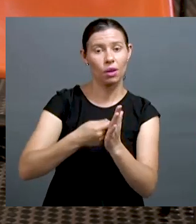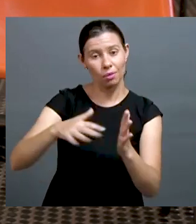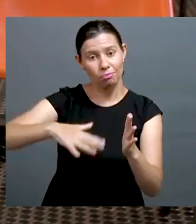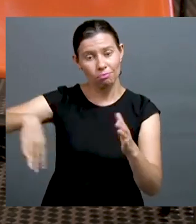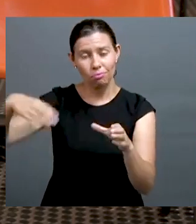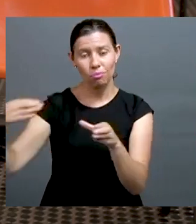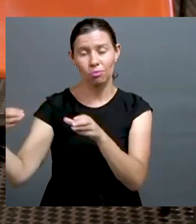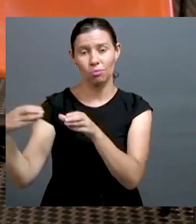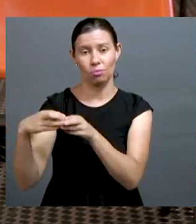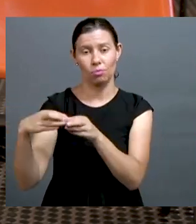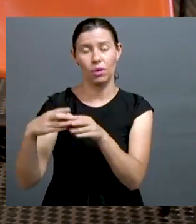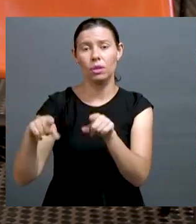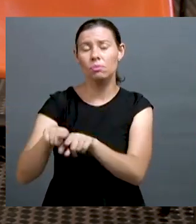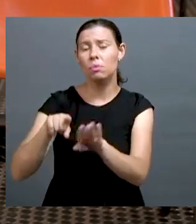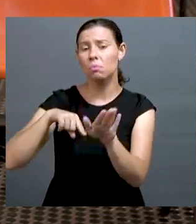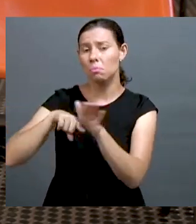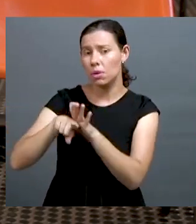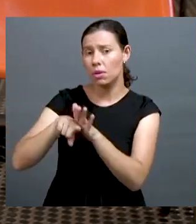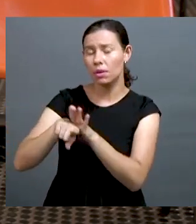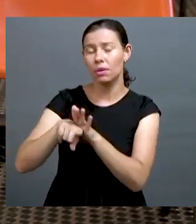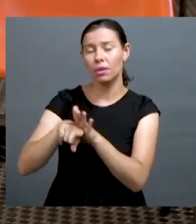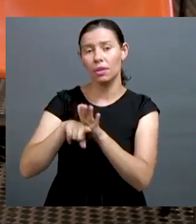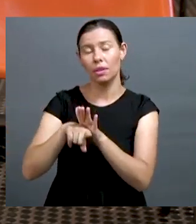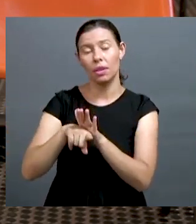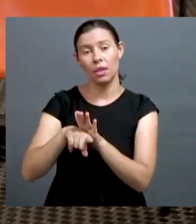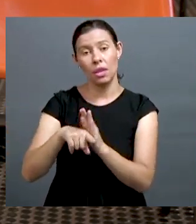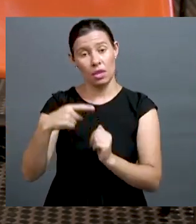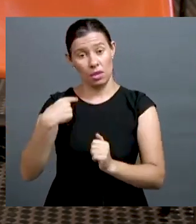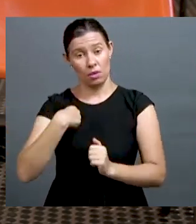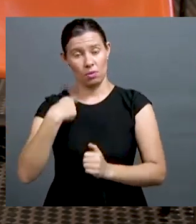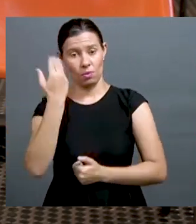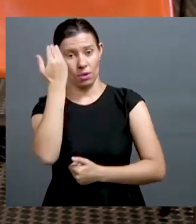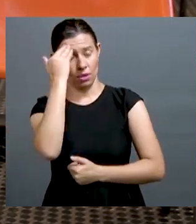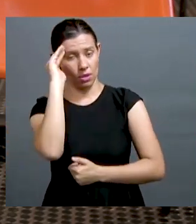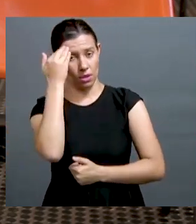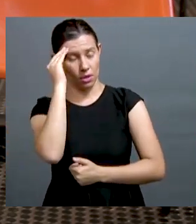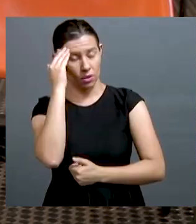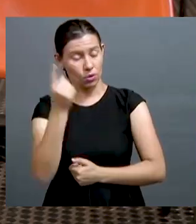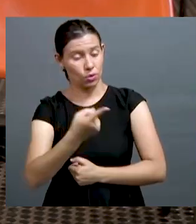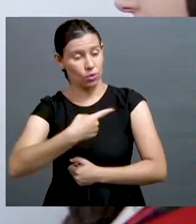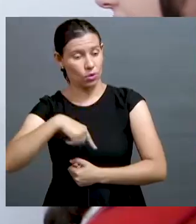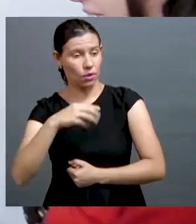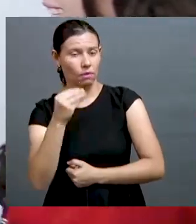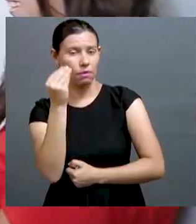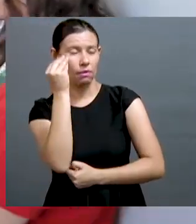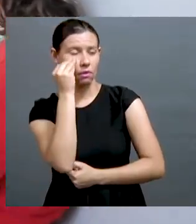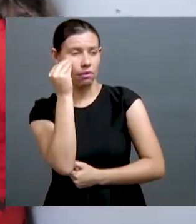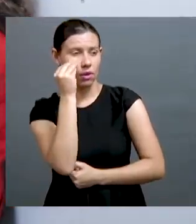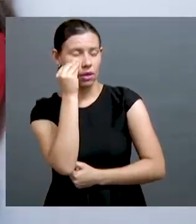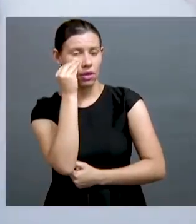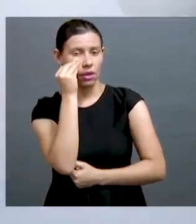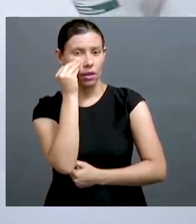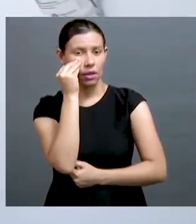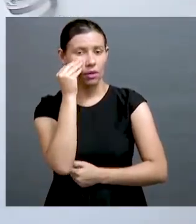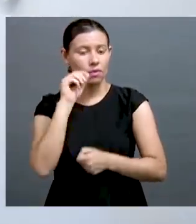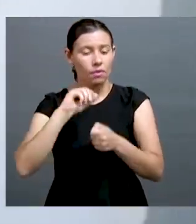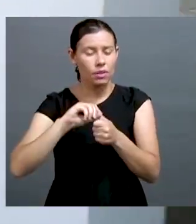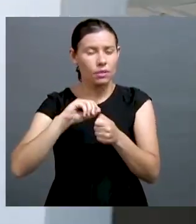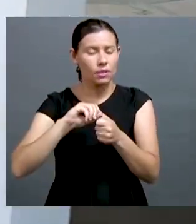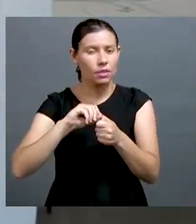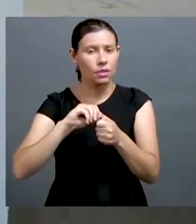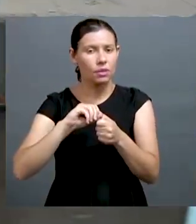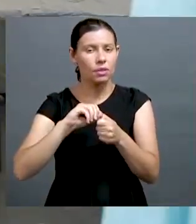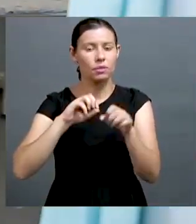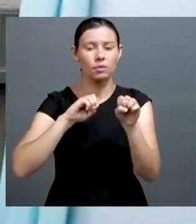com o ativismo, né, me considero sim uma ativista desse campo, mas uma pesquisadora e também alguém